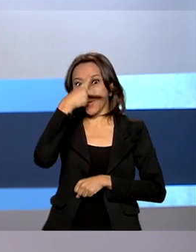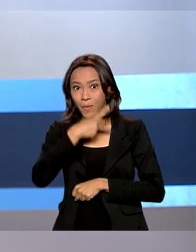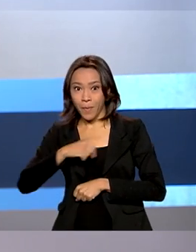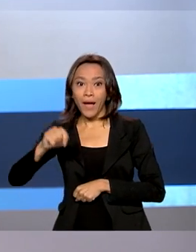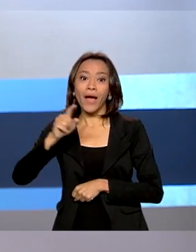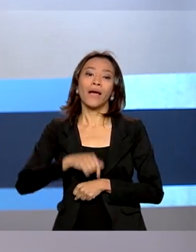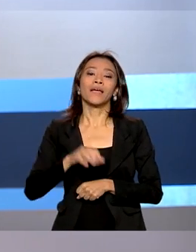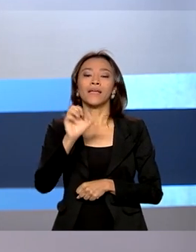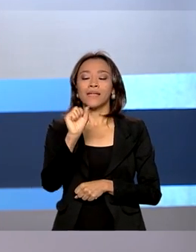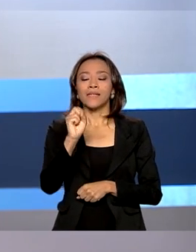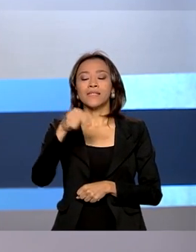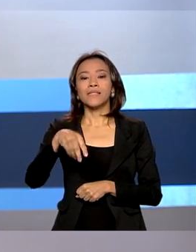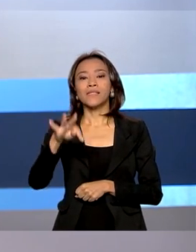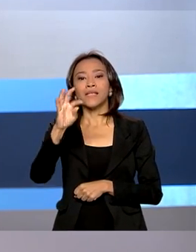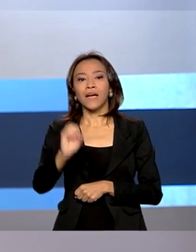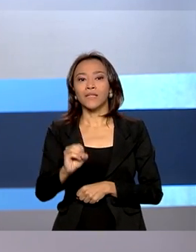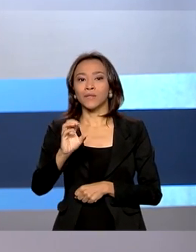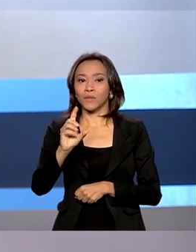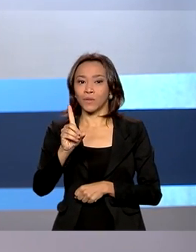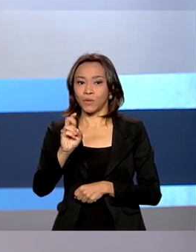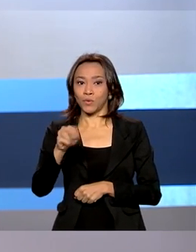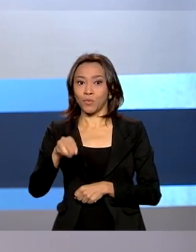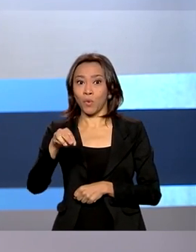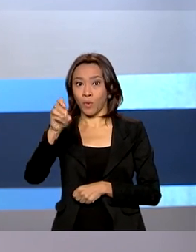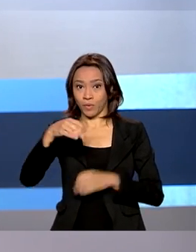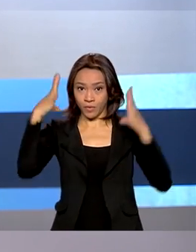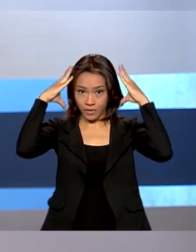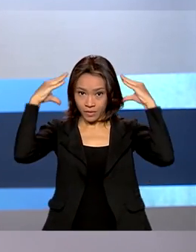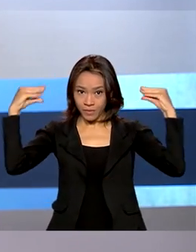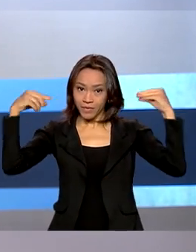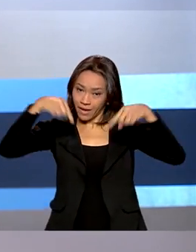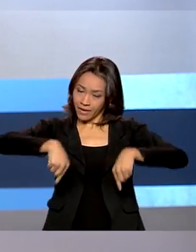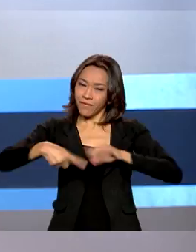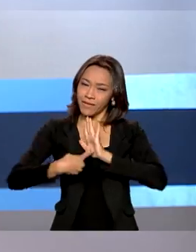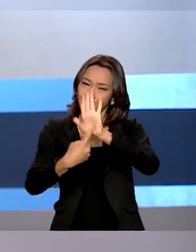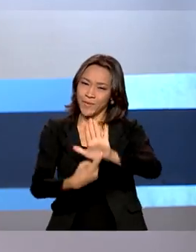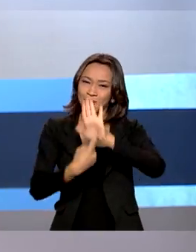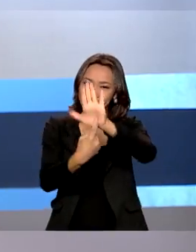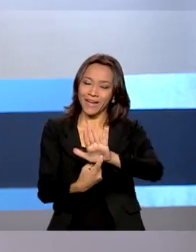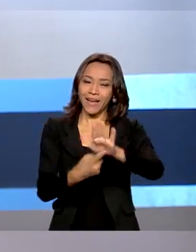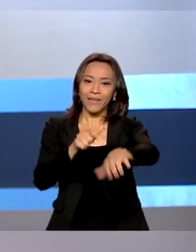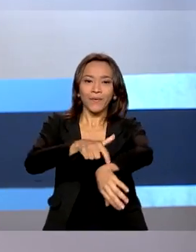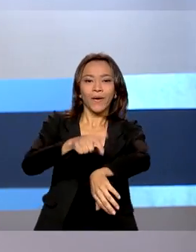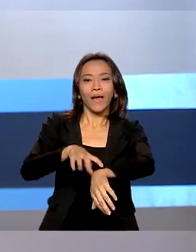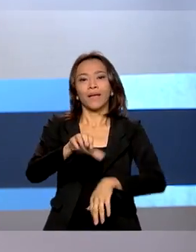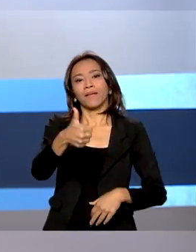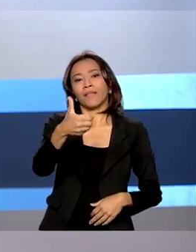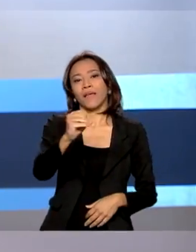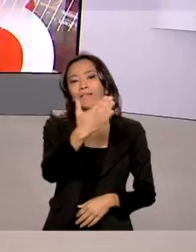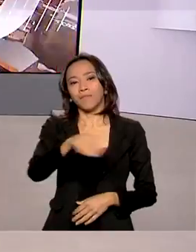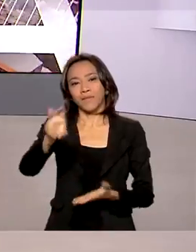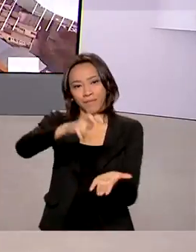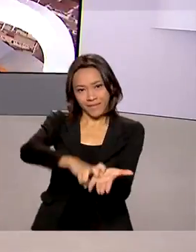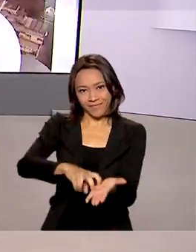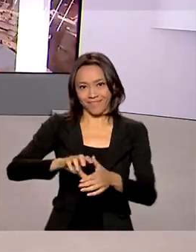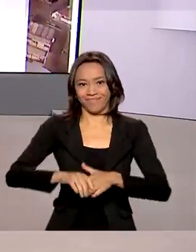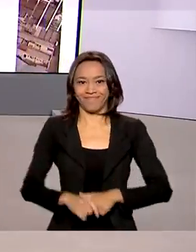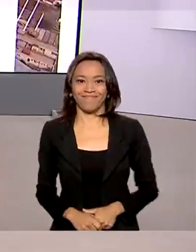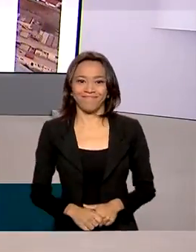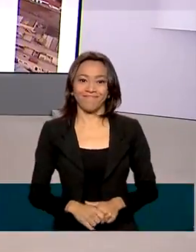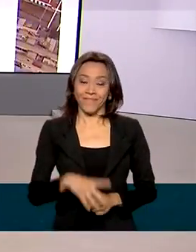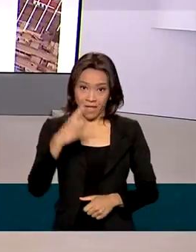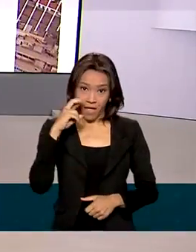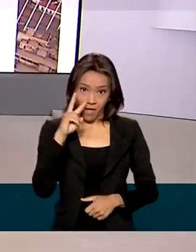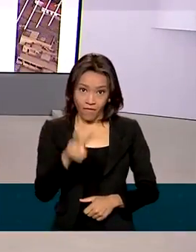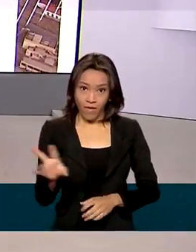Santos Dumont. A cerimônia será transmitida ao vivo aqui pela TV Brasil a partir das 10h30 da manhã. Para rever